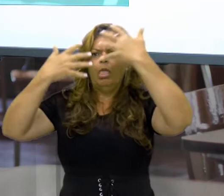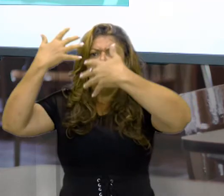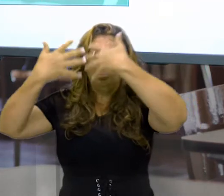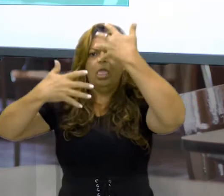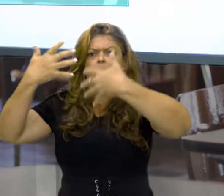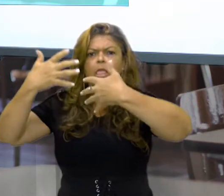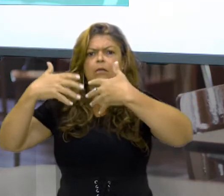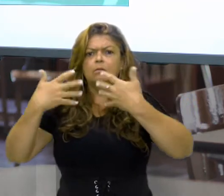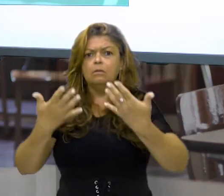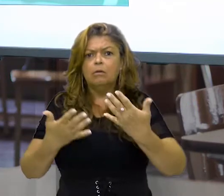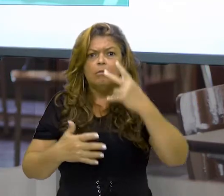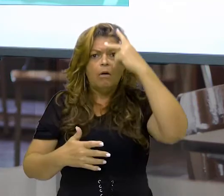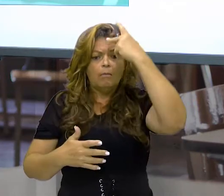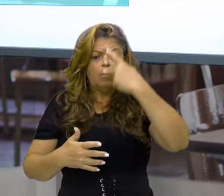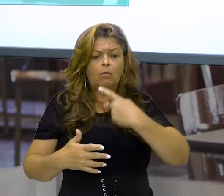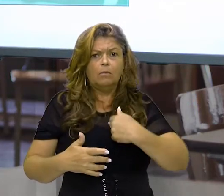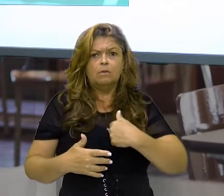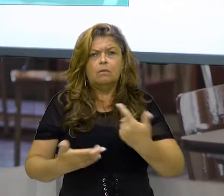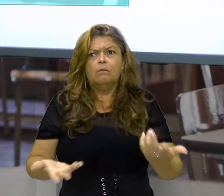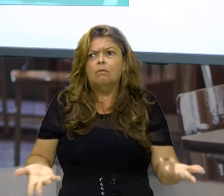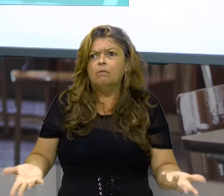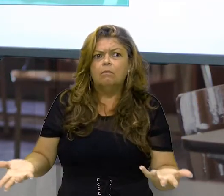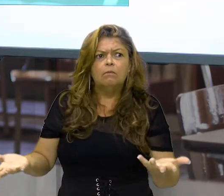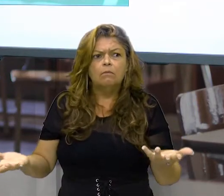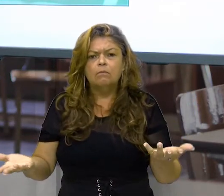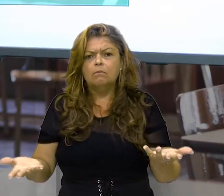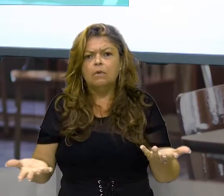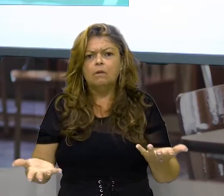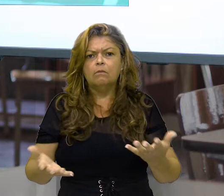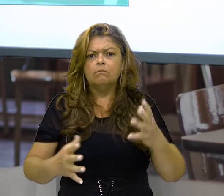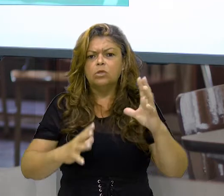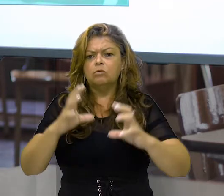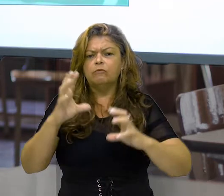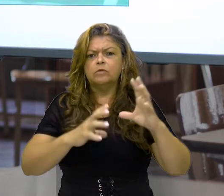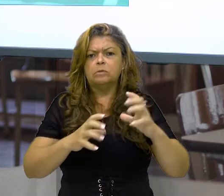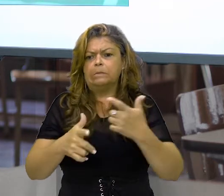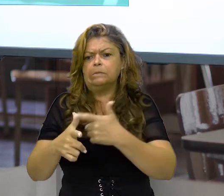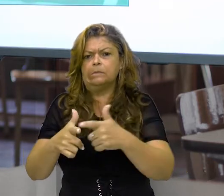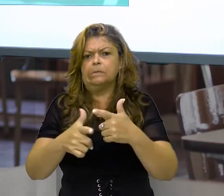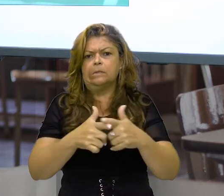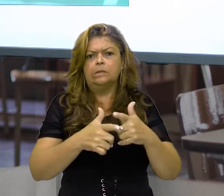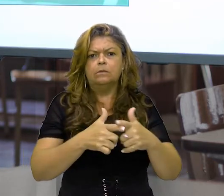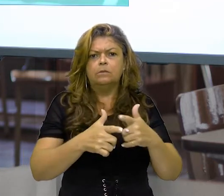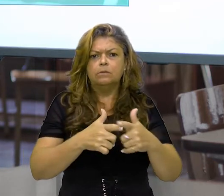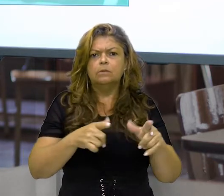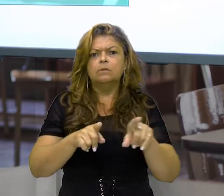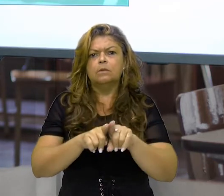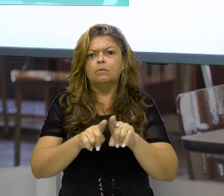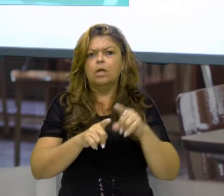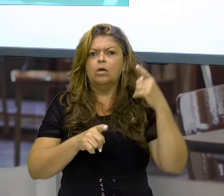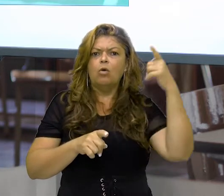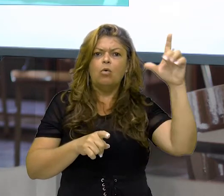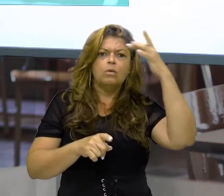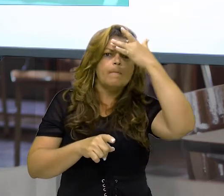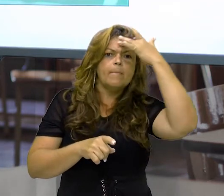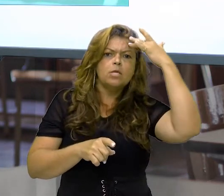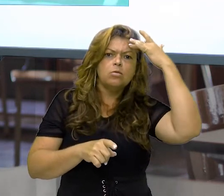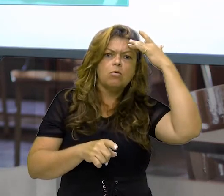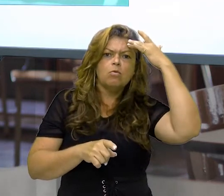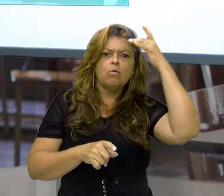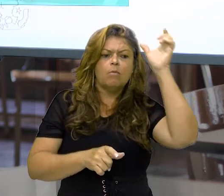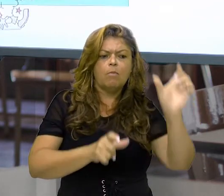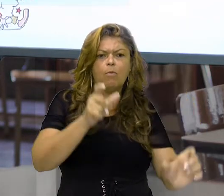pessoa mesmo, ou quando esses conflitos partem para as relações interpessoais.